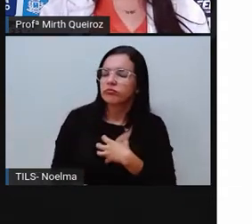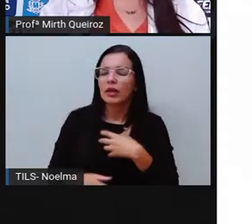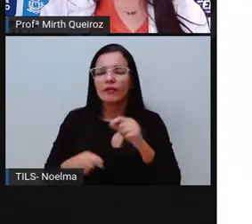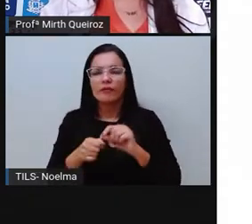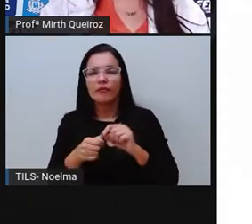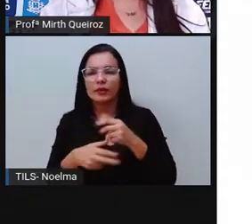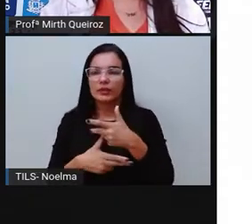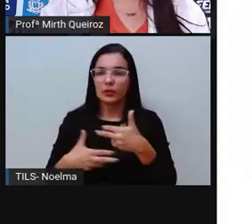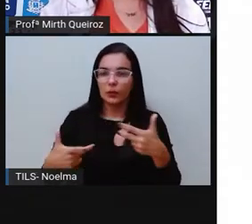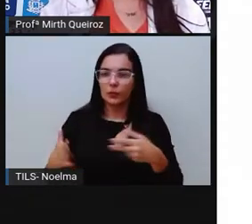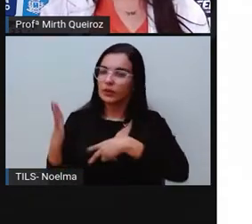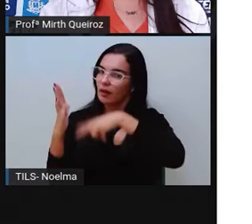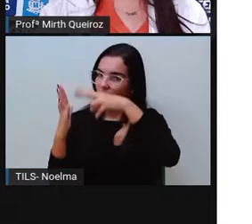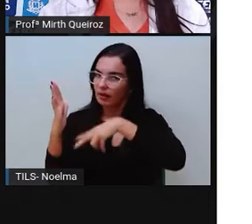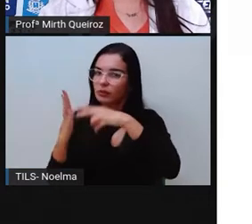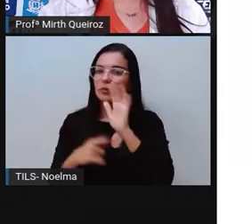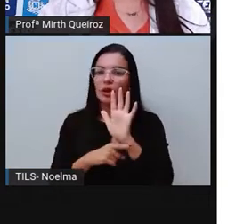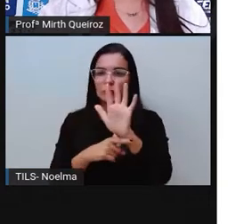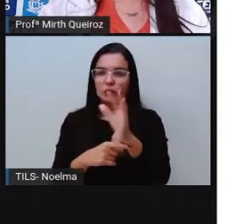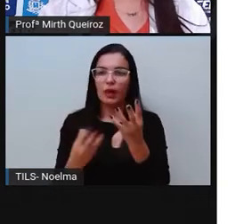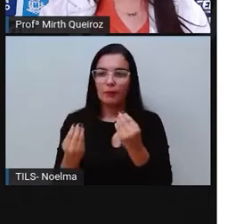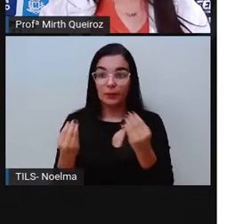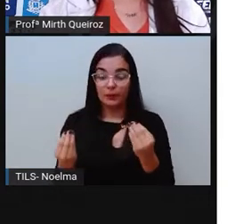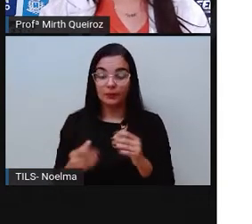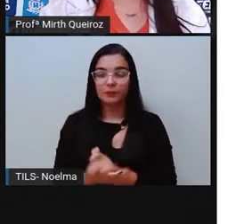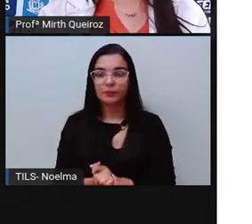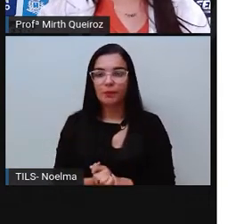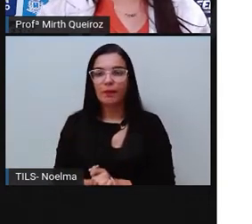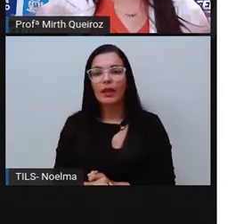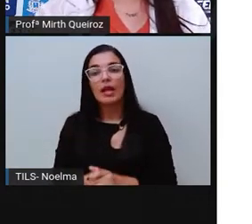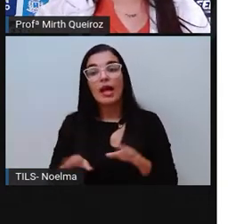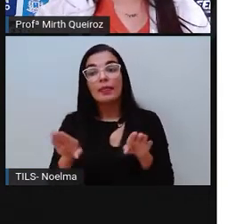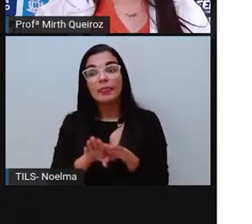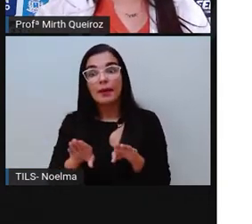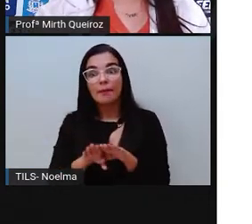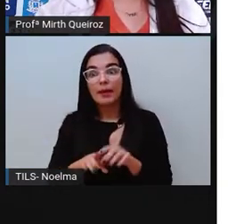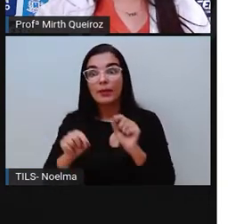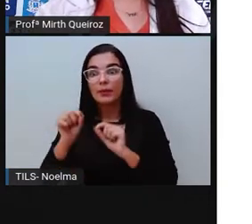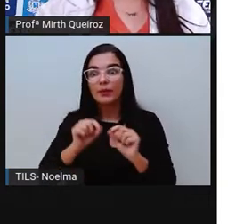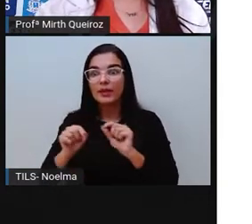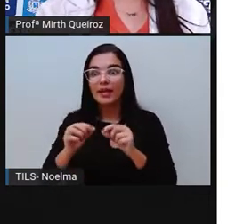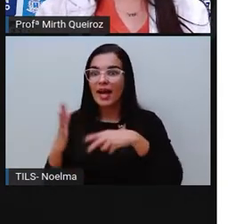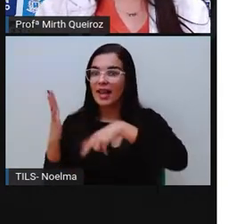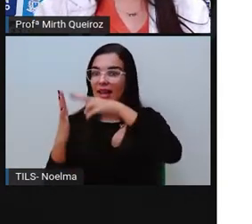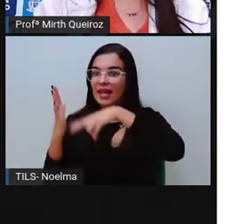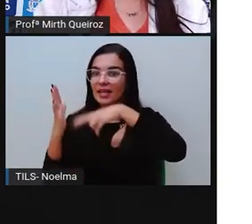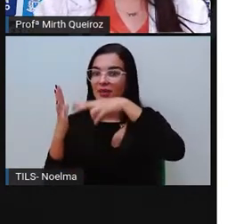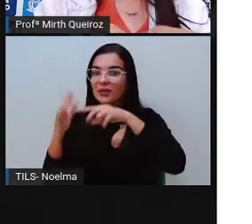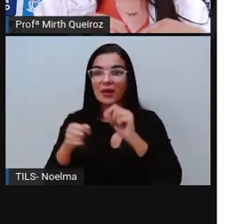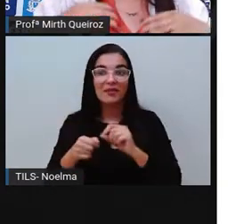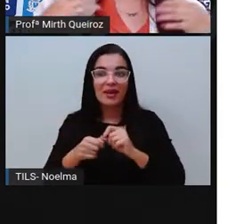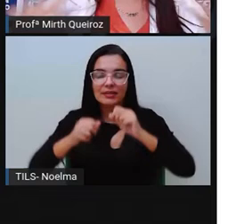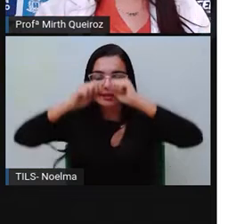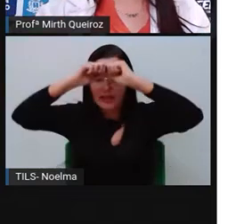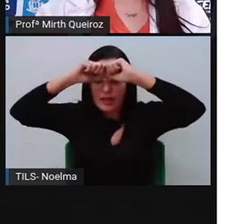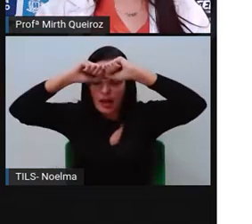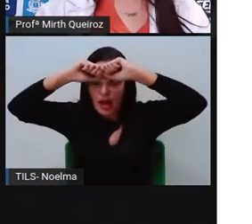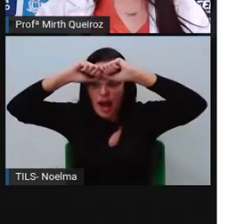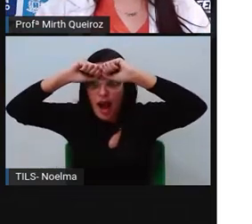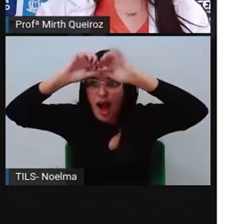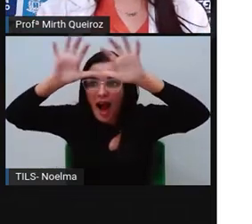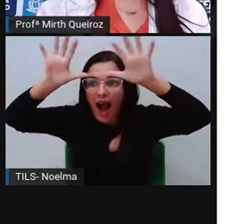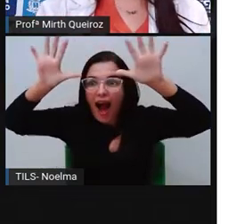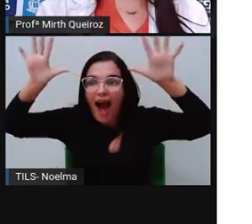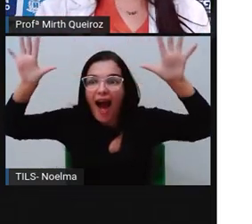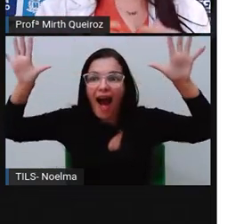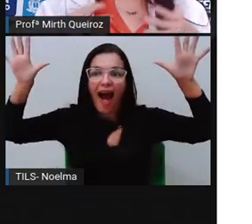aí da leitura. Abrir nossos horizontes mentais, né? A nossa mente, ela fica mais fértil, a